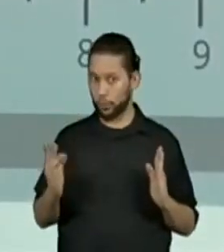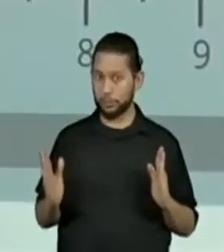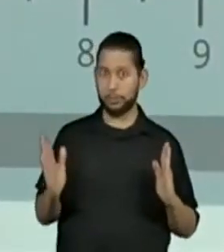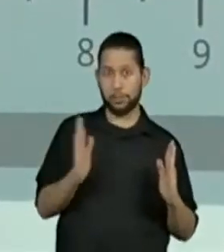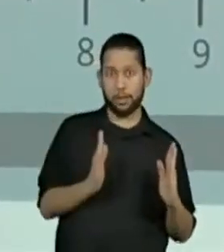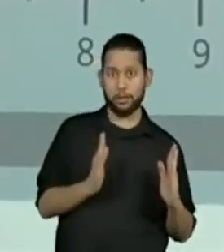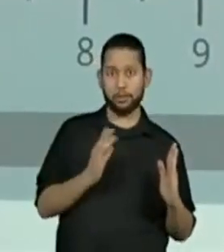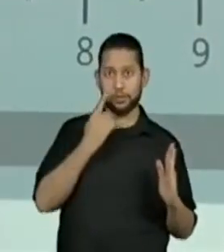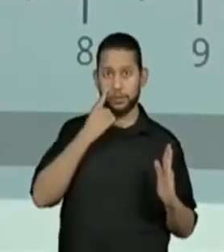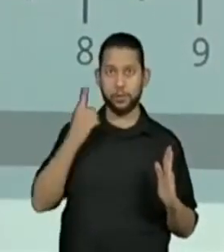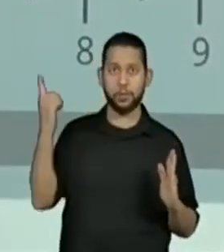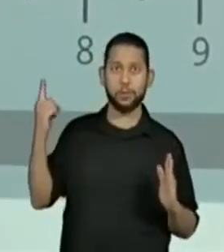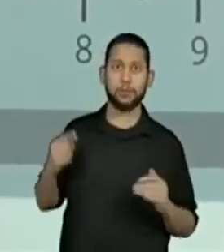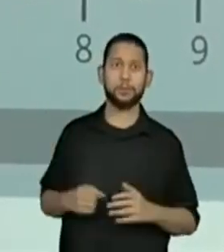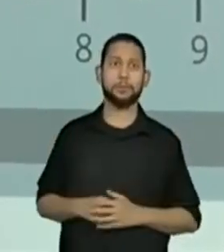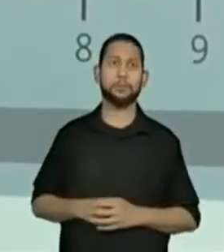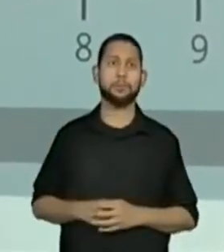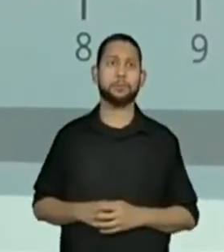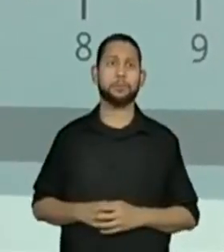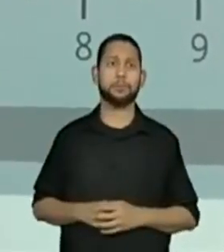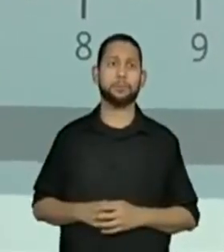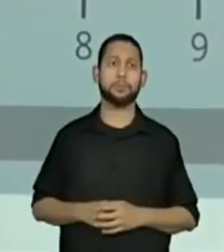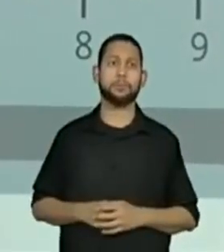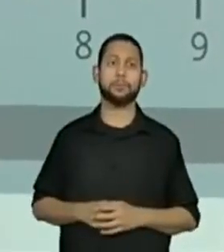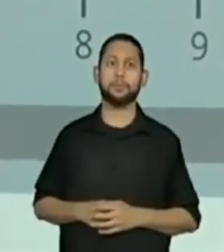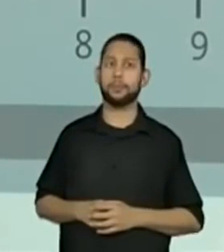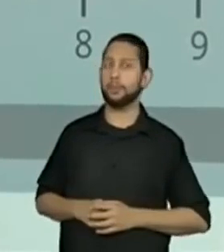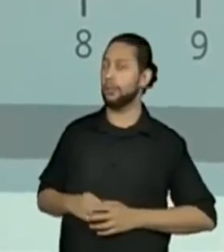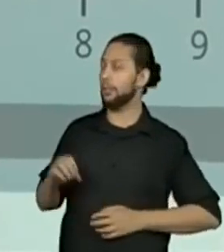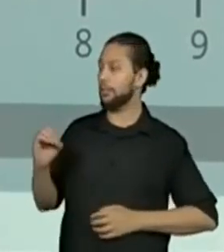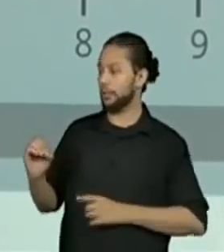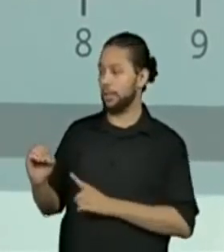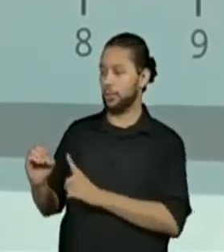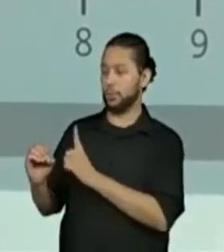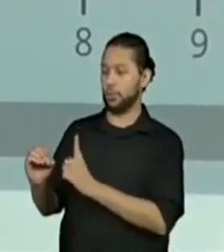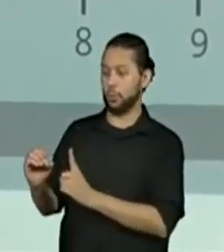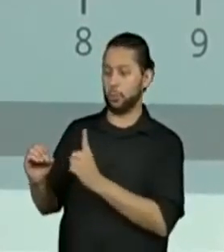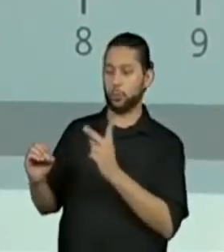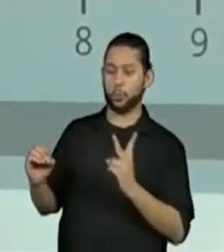colocar o 2 no ponto A. Vírgula.